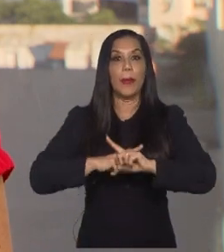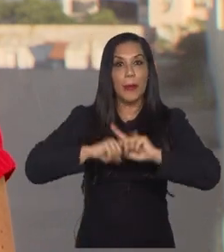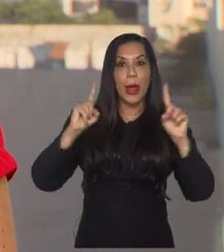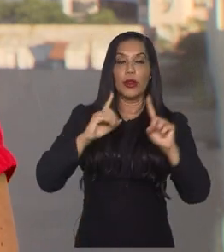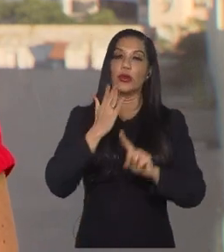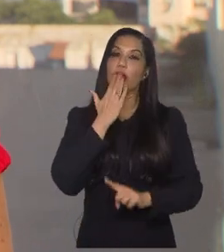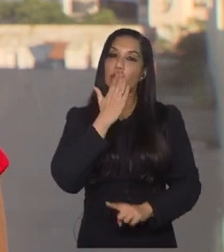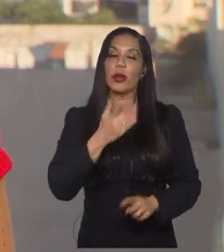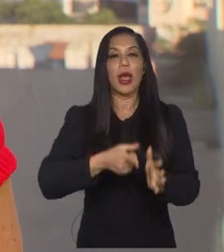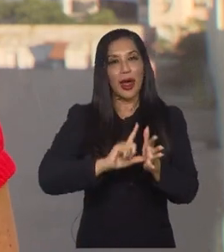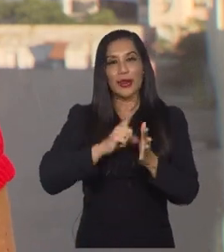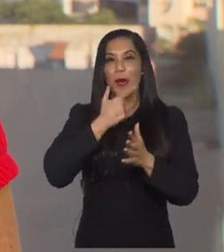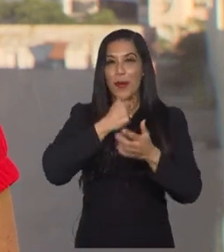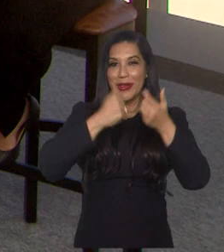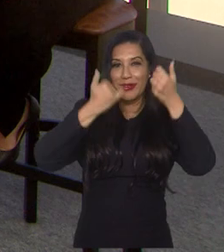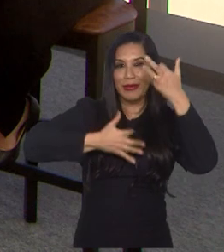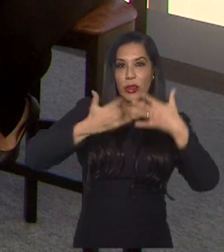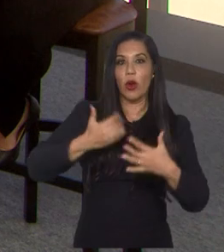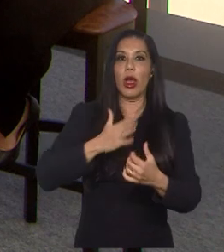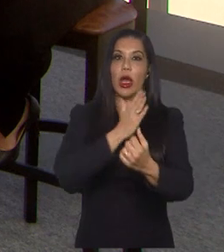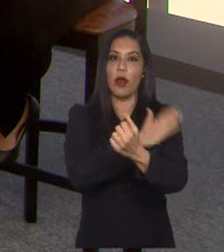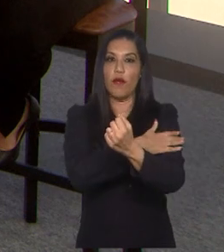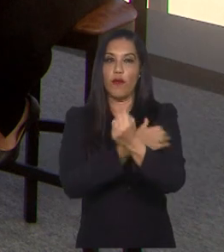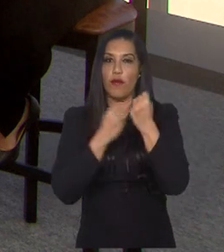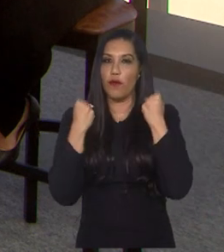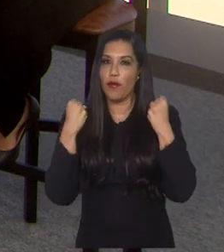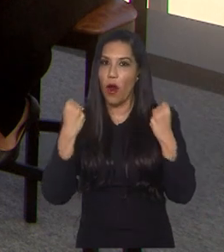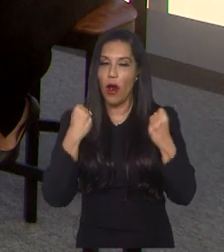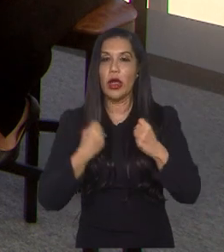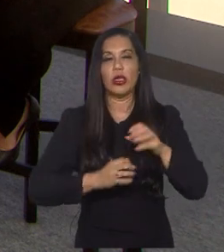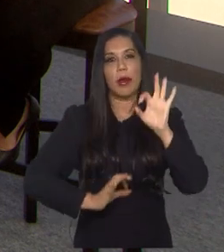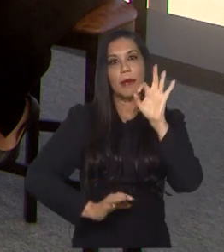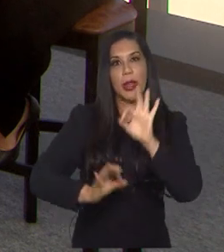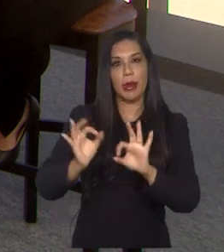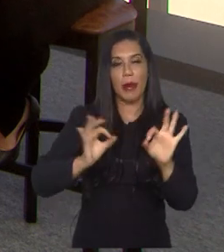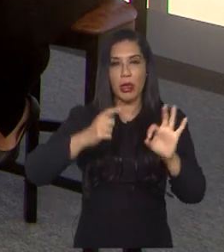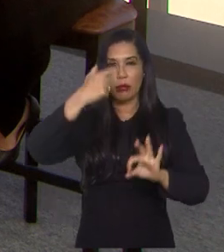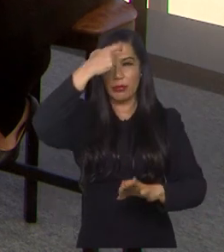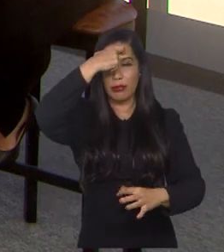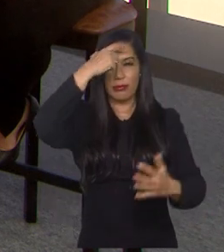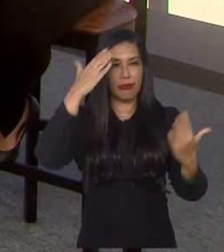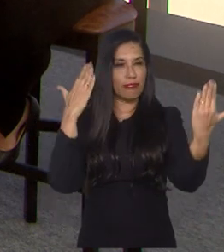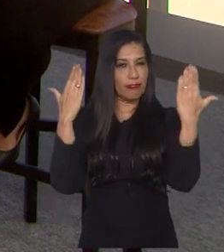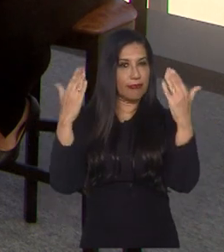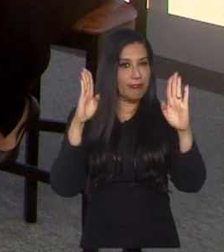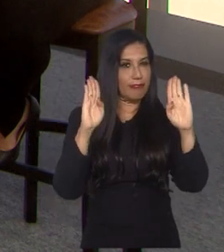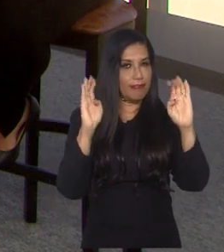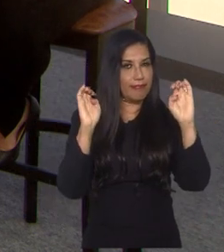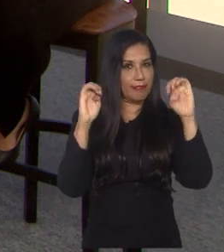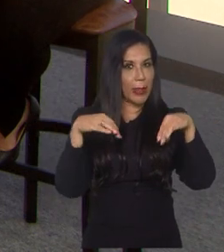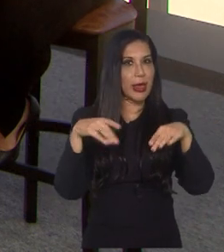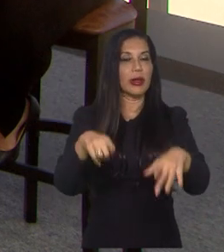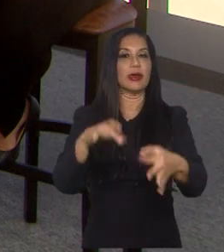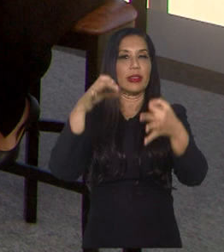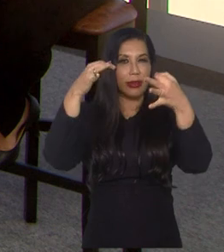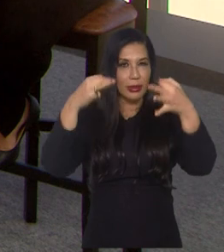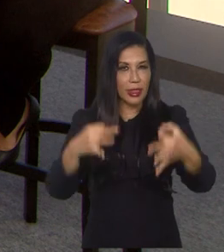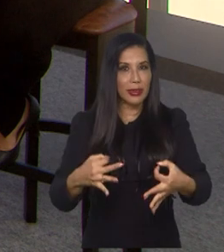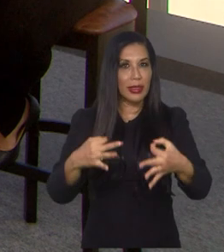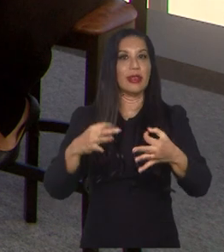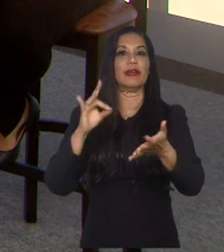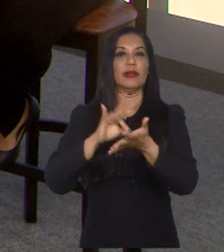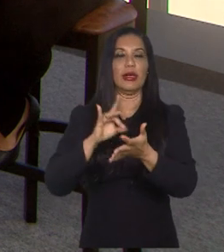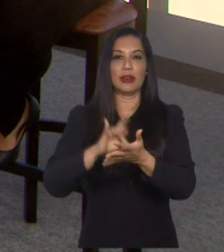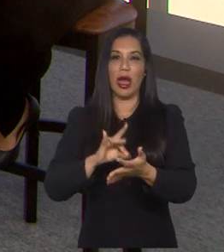time, como disse o Tiago, é um time muito forte, é um time com muito preparo mental também e que, sem dúvida, vai